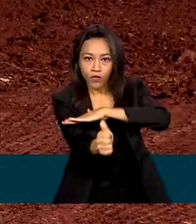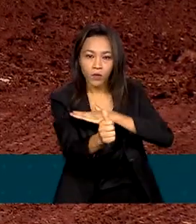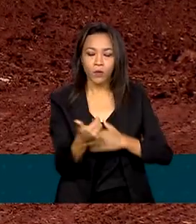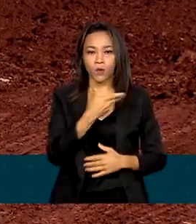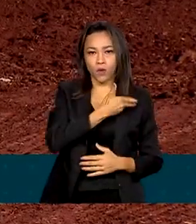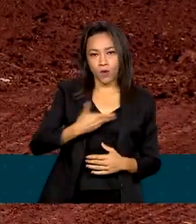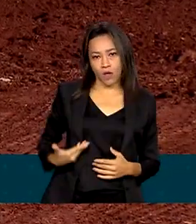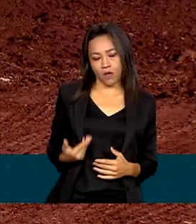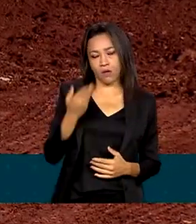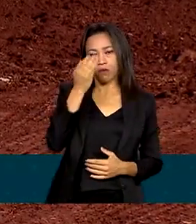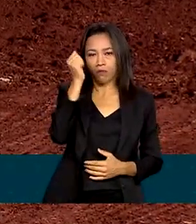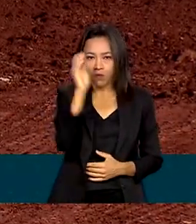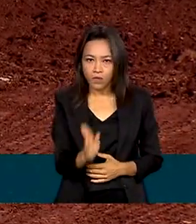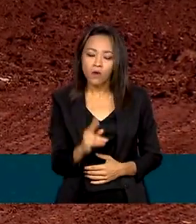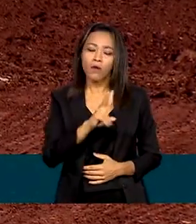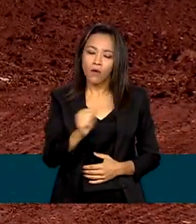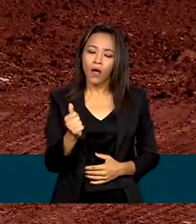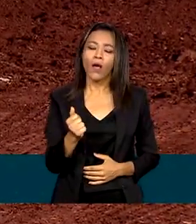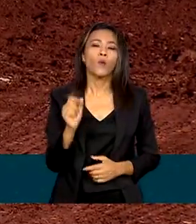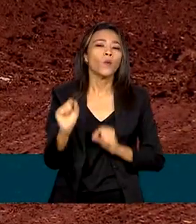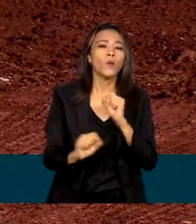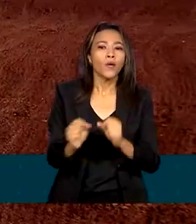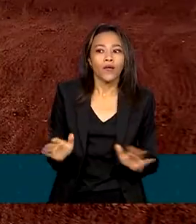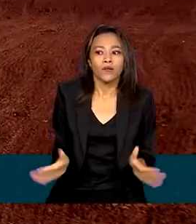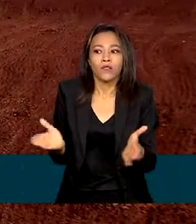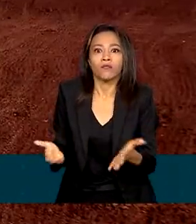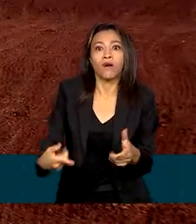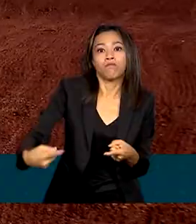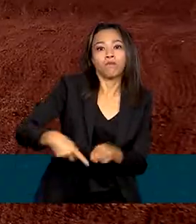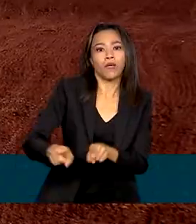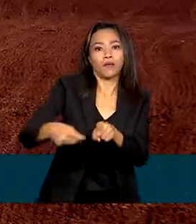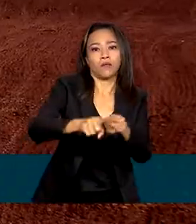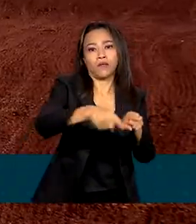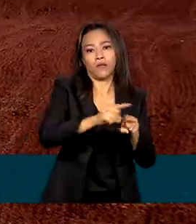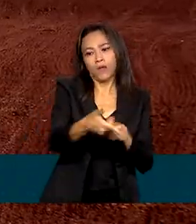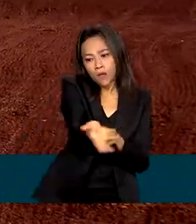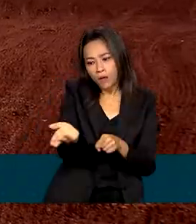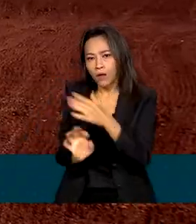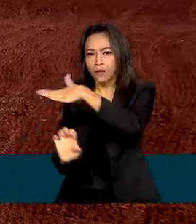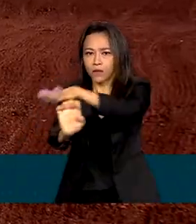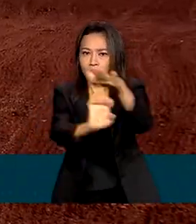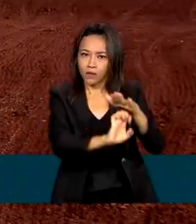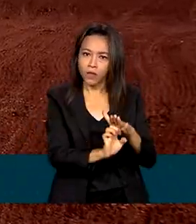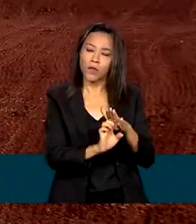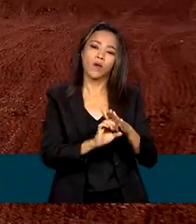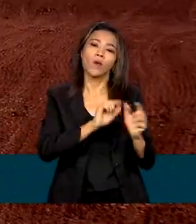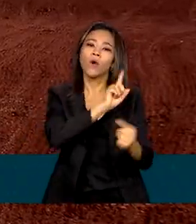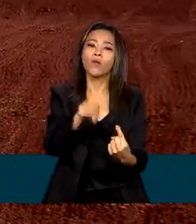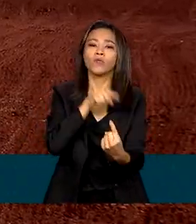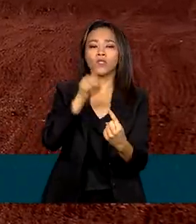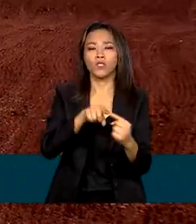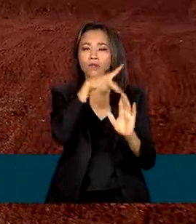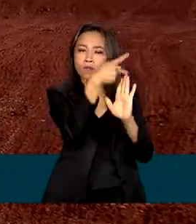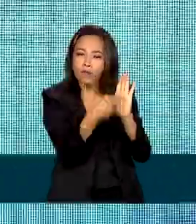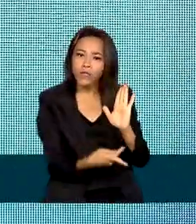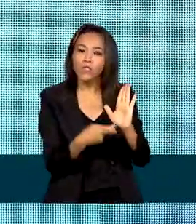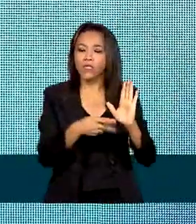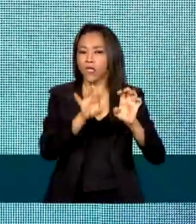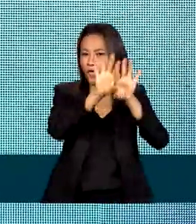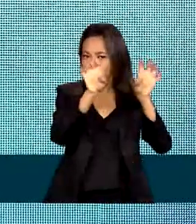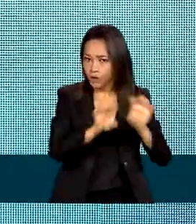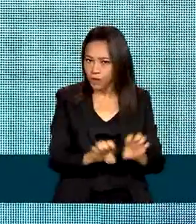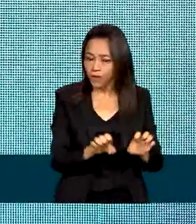priorizar parcerias com a iniciativa privada para retomar os projetos de melhoria em infraestrutura.